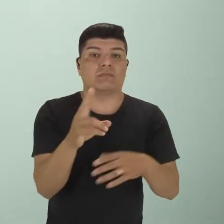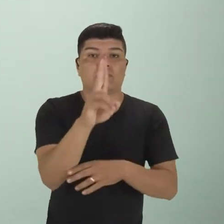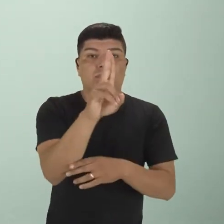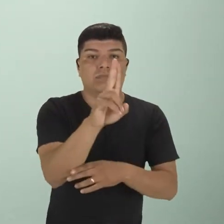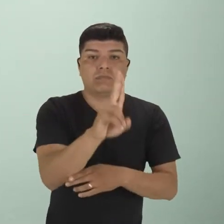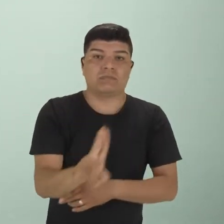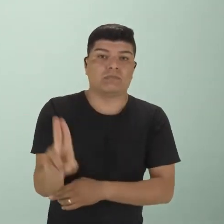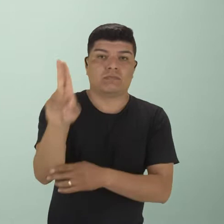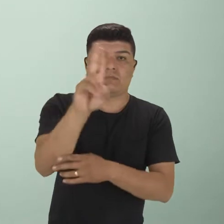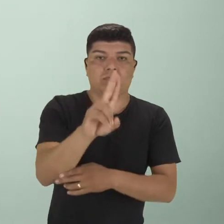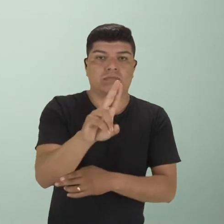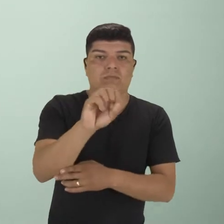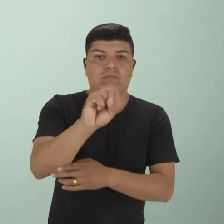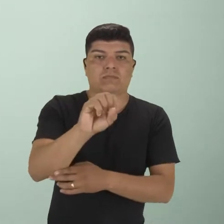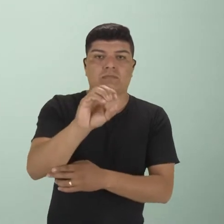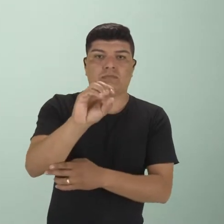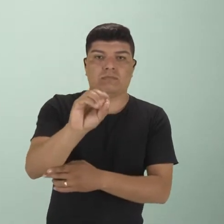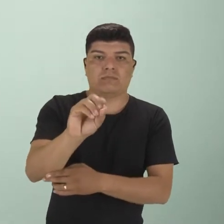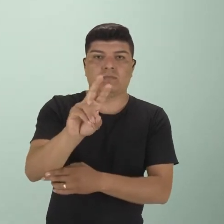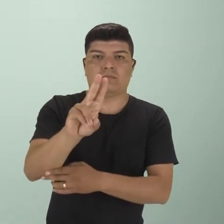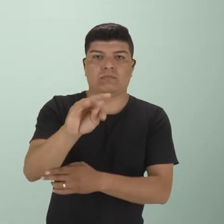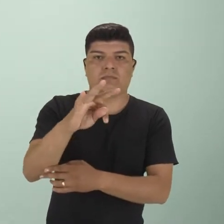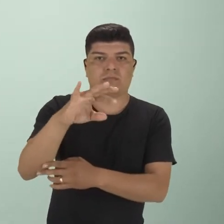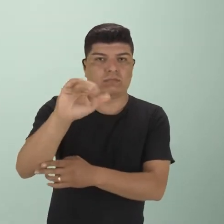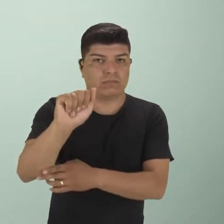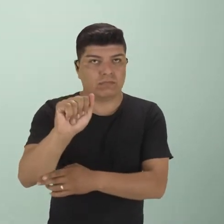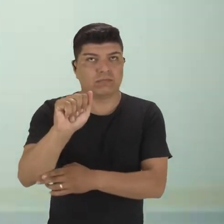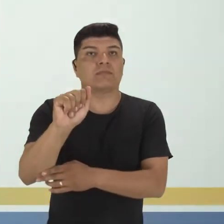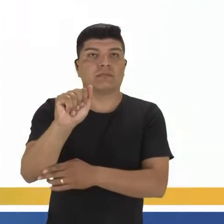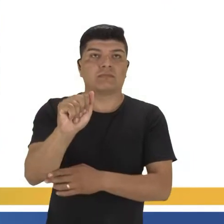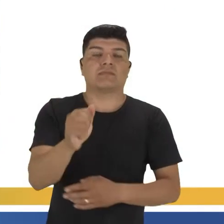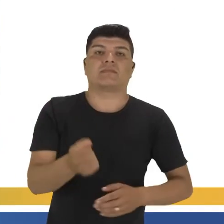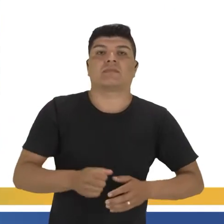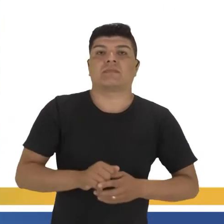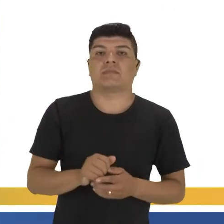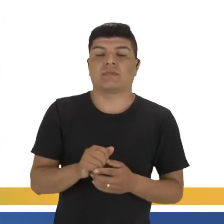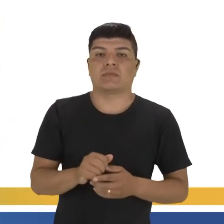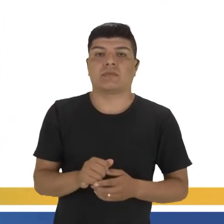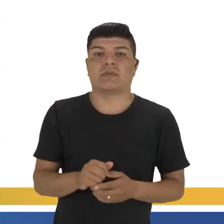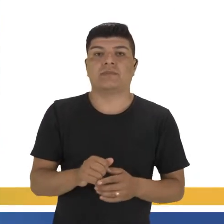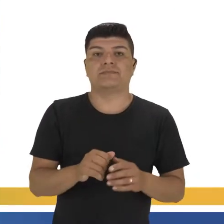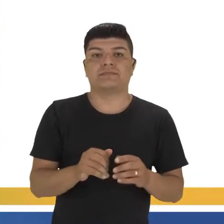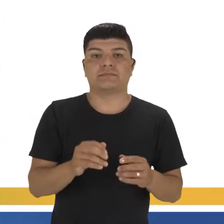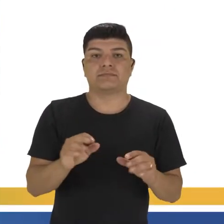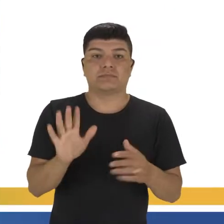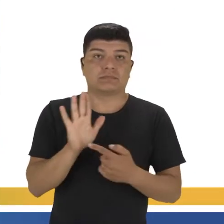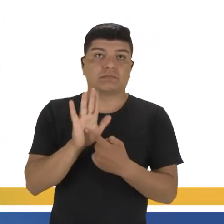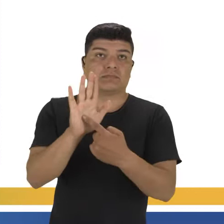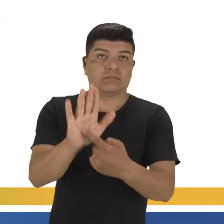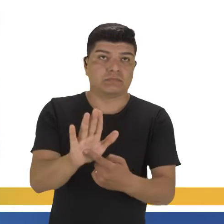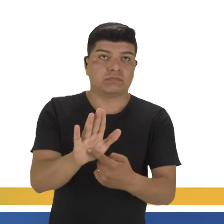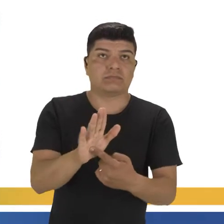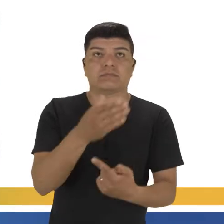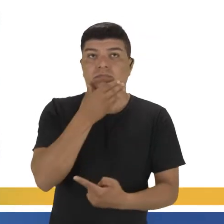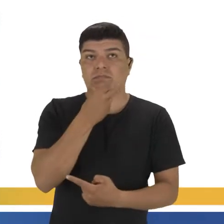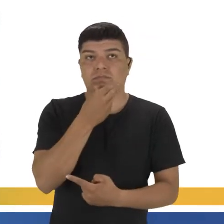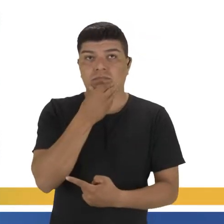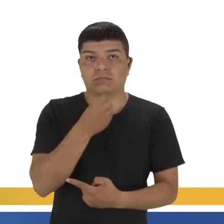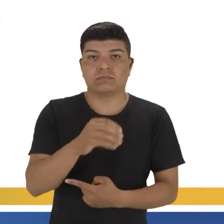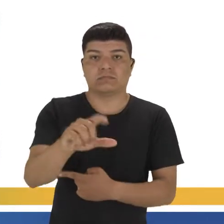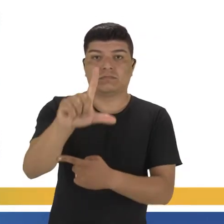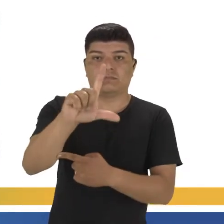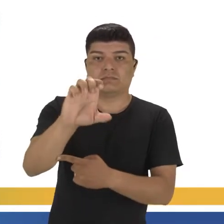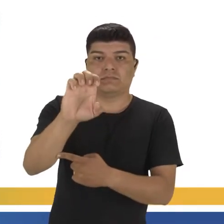Soviética. Então pessoal, dá uma olhadinha em nosso material, nós temos aí o conhecido então Lenin. Nessa imagem